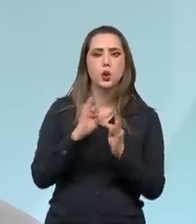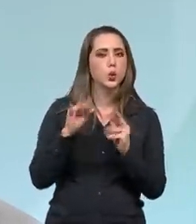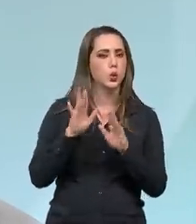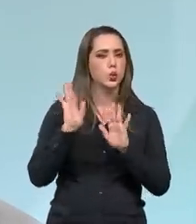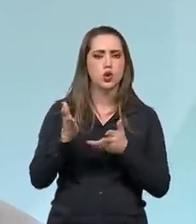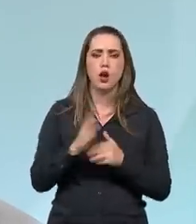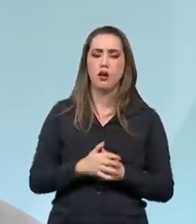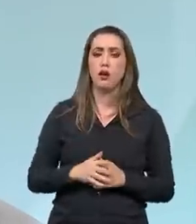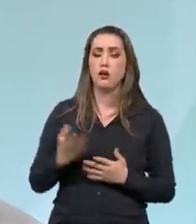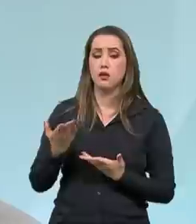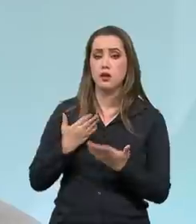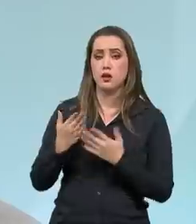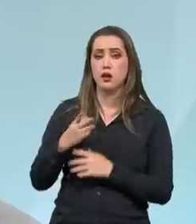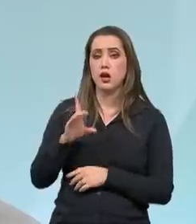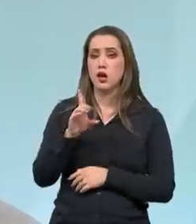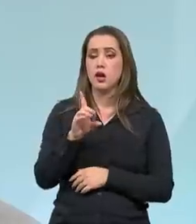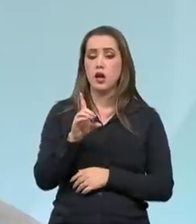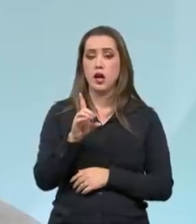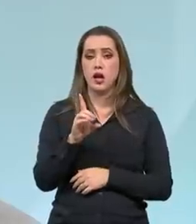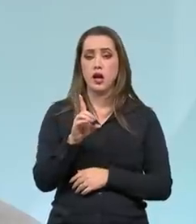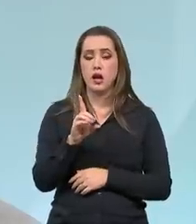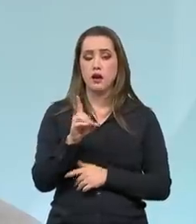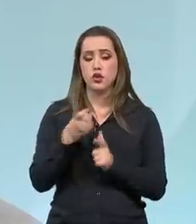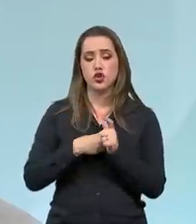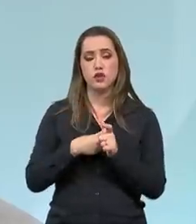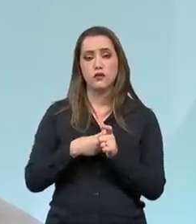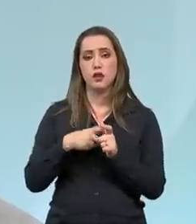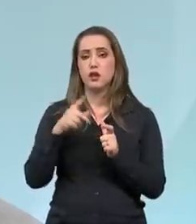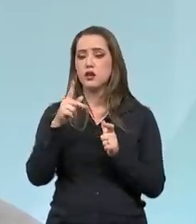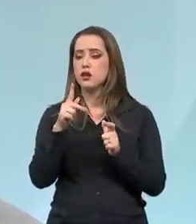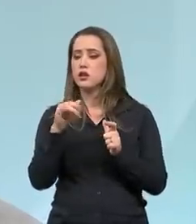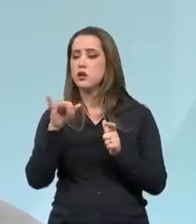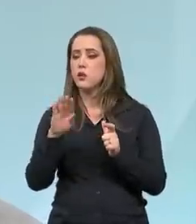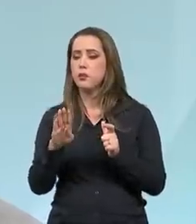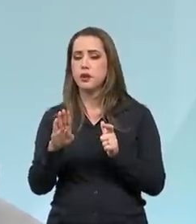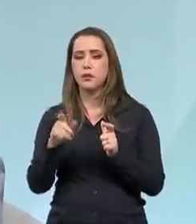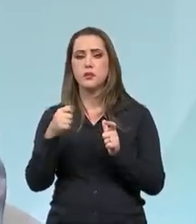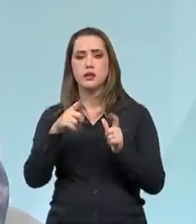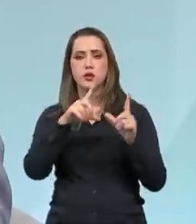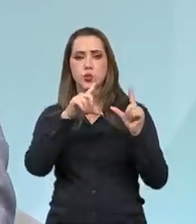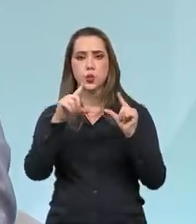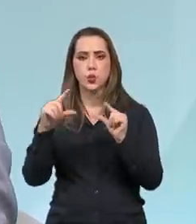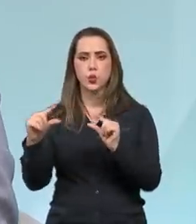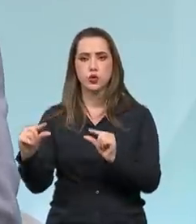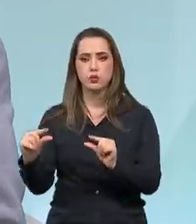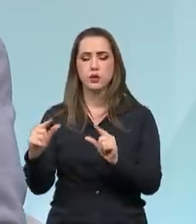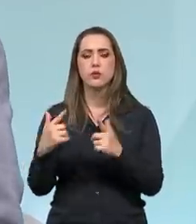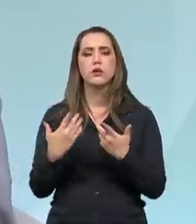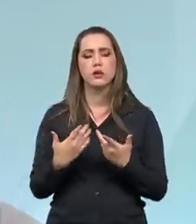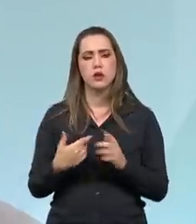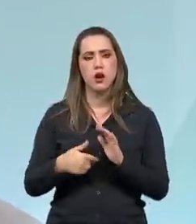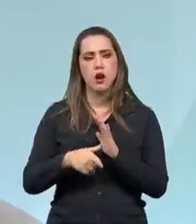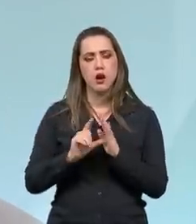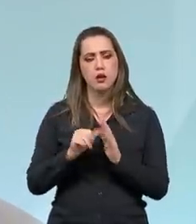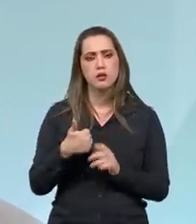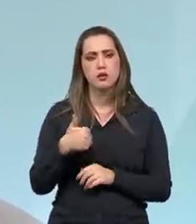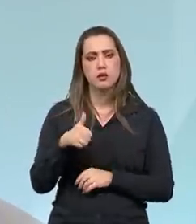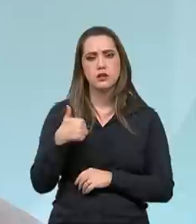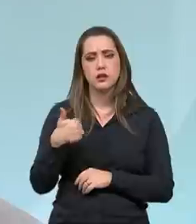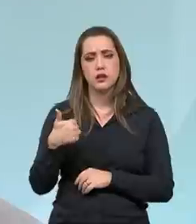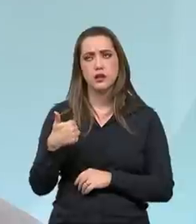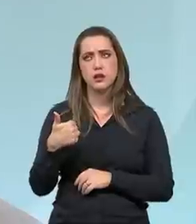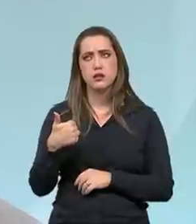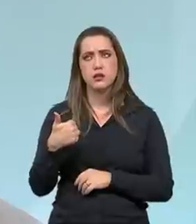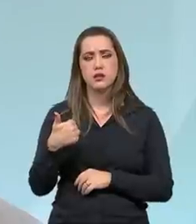gasto. A relação dívida-PIB tem que cair de forma expressiva. Basta lembrar que as previsões eram que se atingisse 100%, 110% da